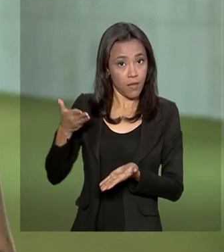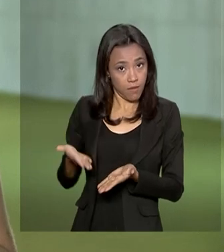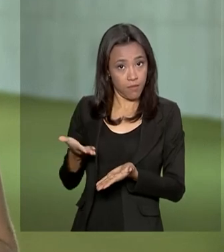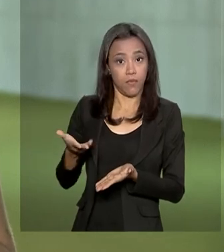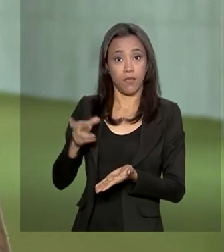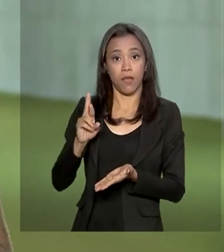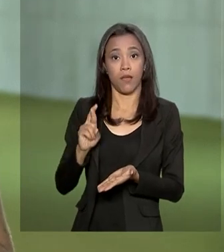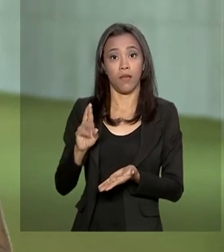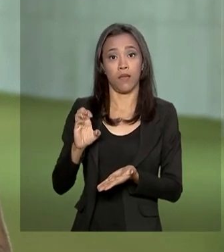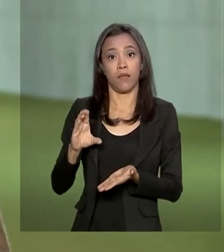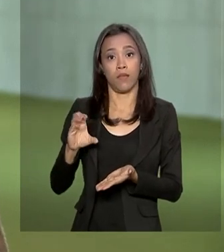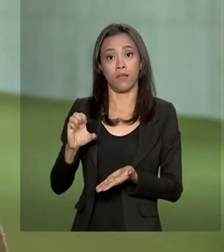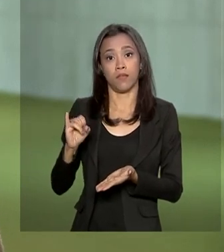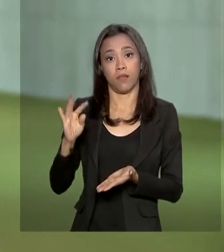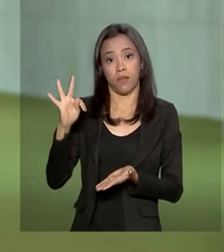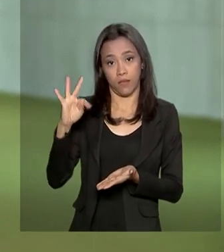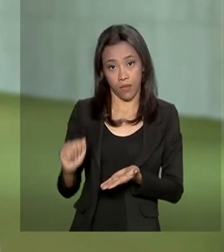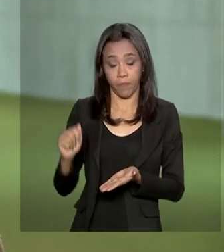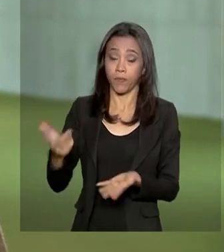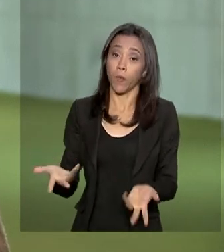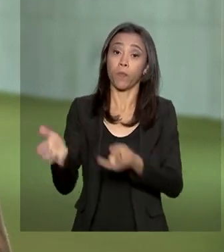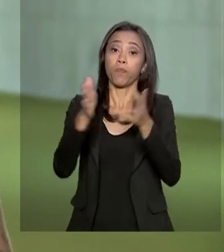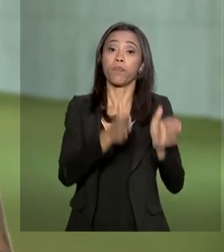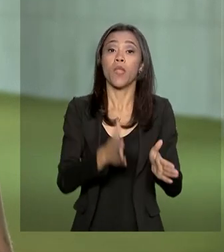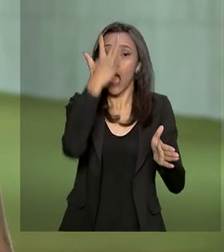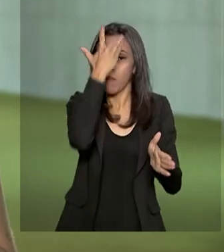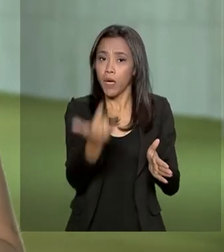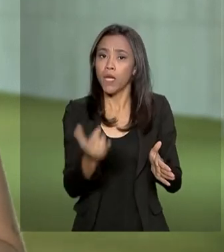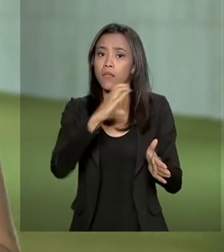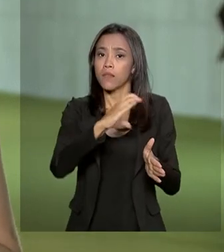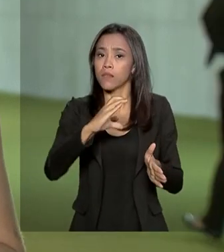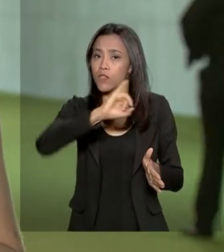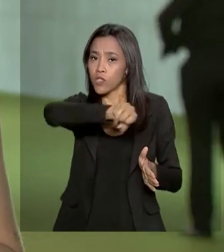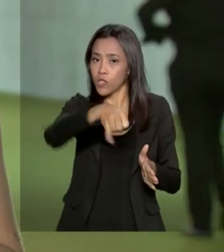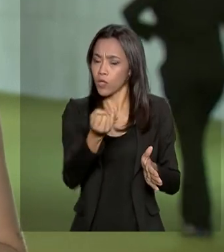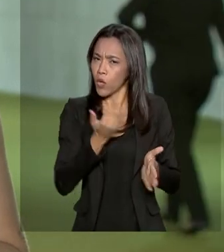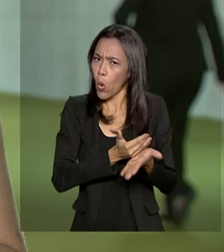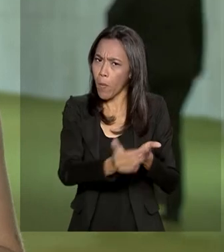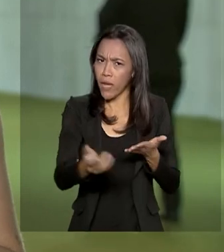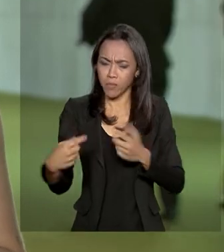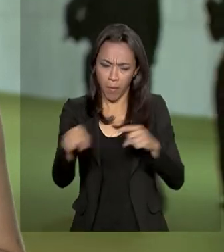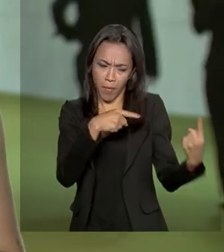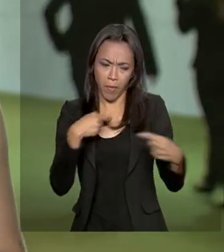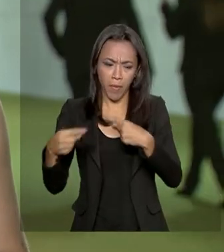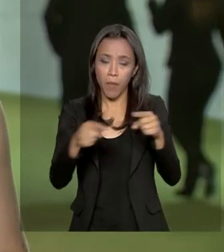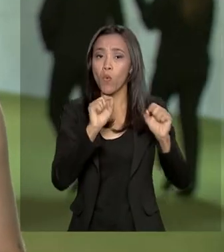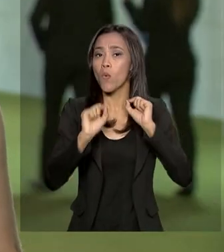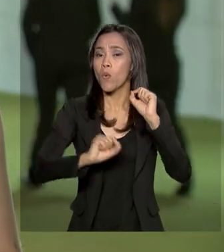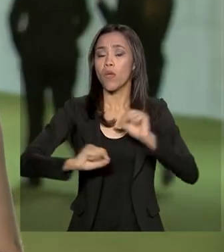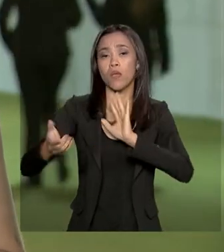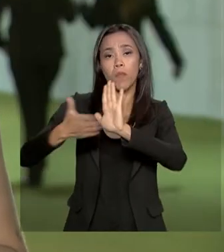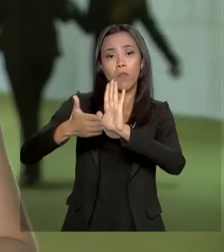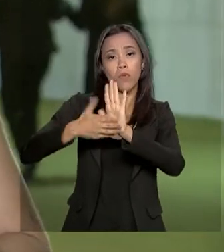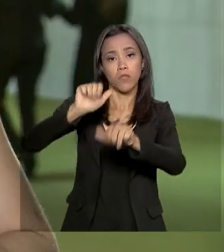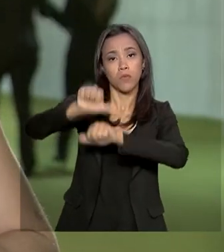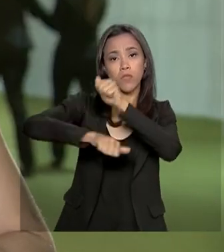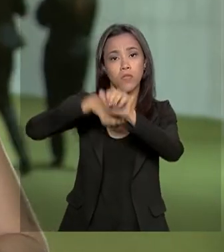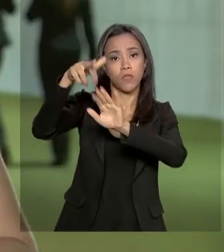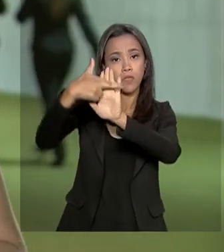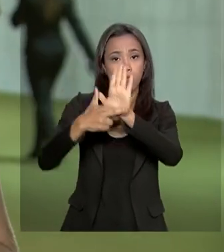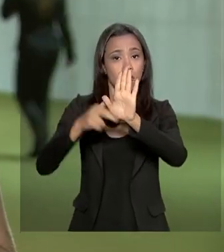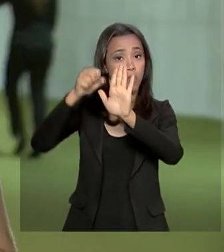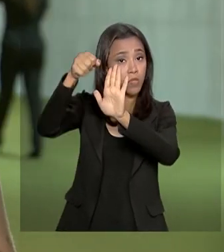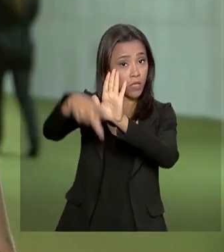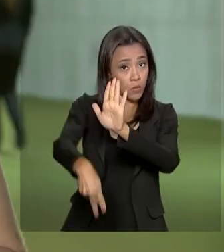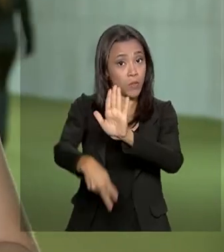Maciel. Amanhã a CCJ começa aí uma maratona pra discutir, pra tratar da reforma da previdência e aí